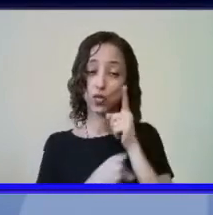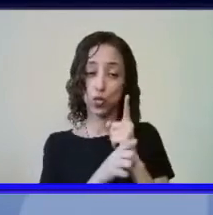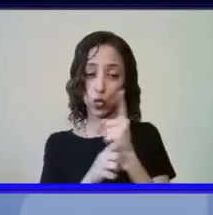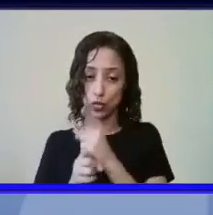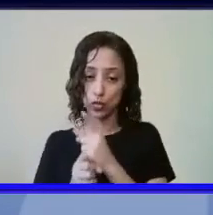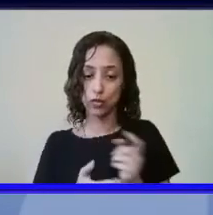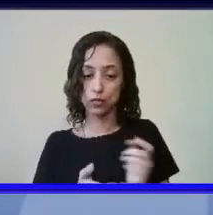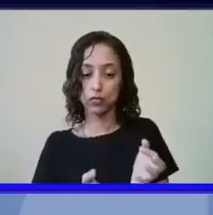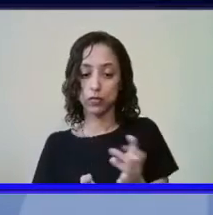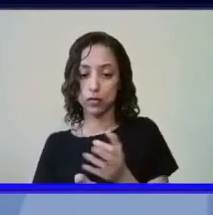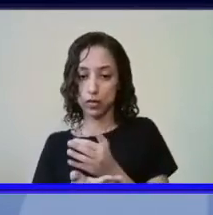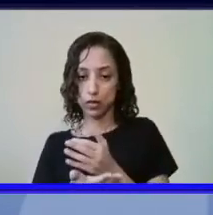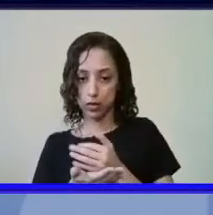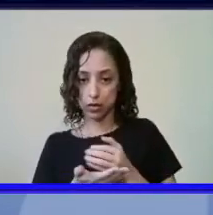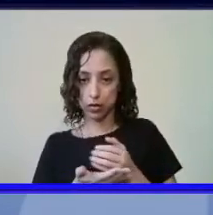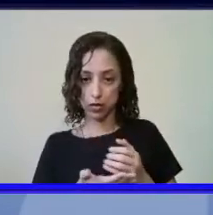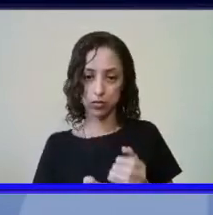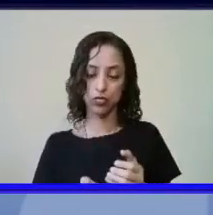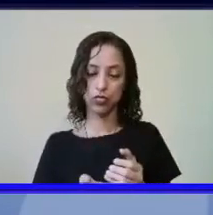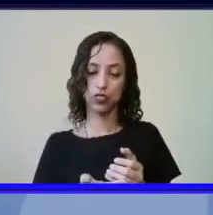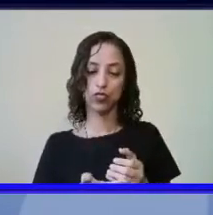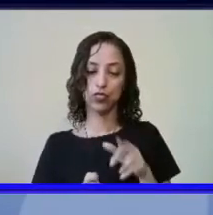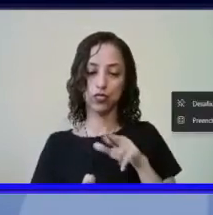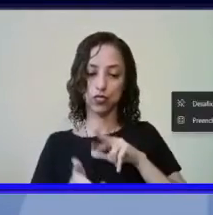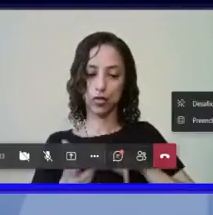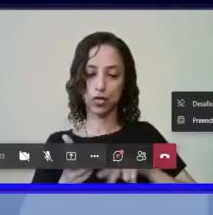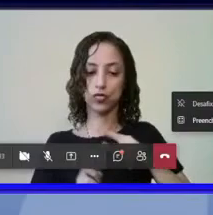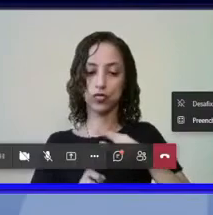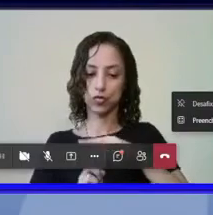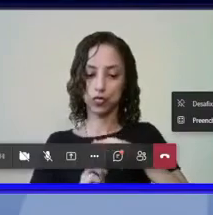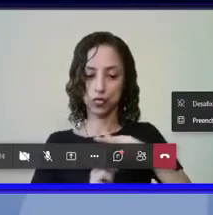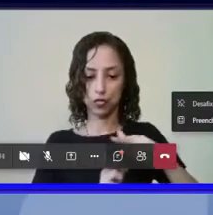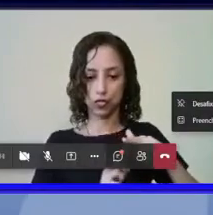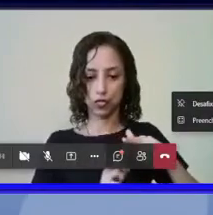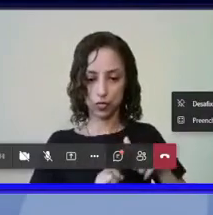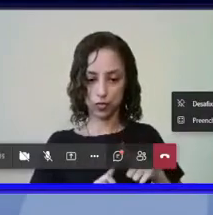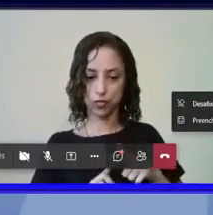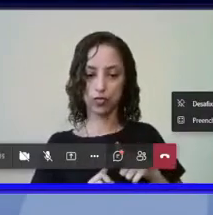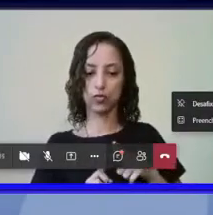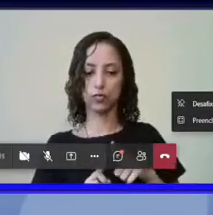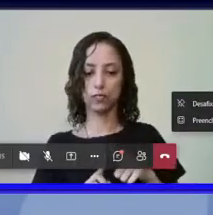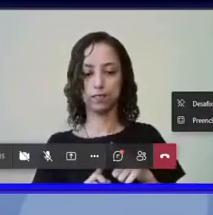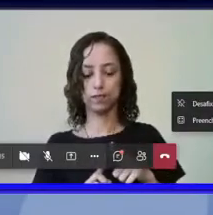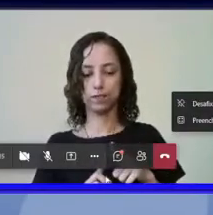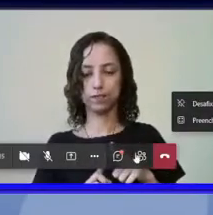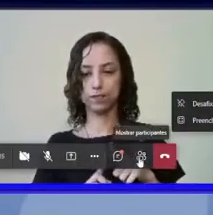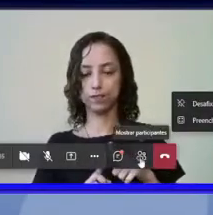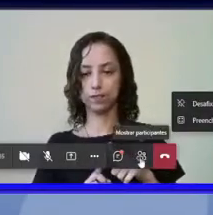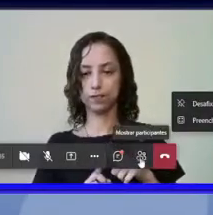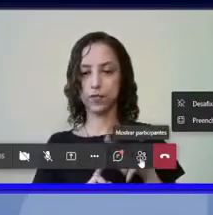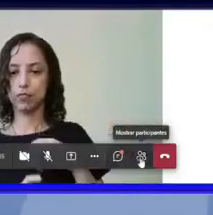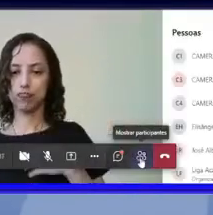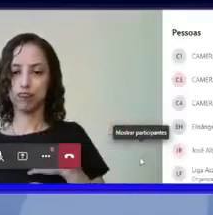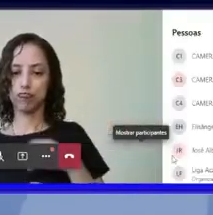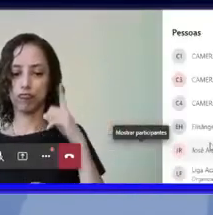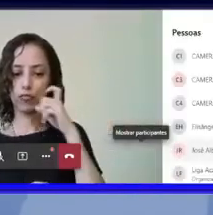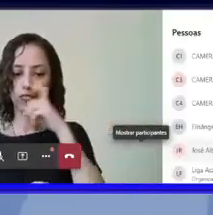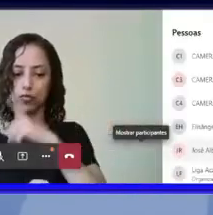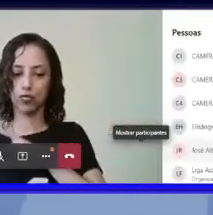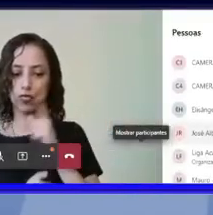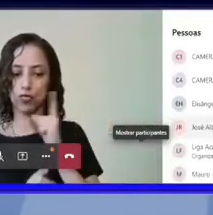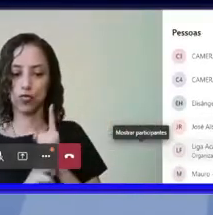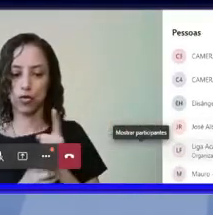ocorrência dos mais diversos espécimes sobre isso percebo uma dificuldade em encontrar bancos de dados